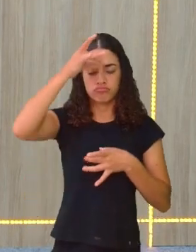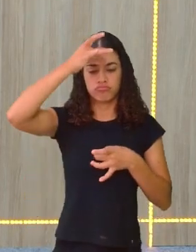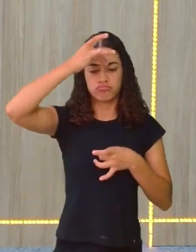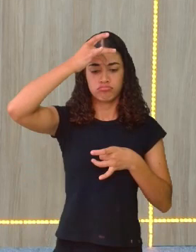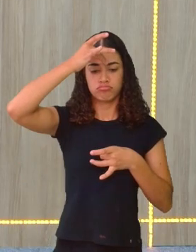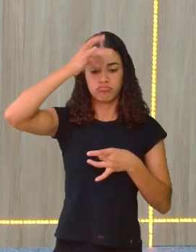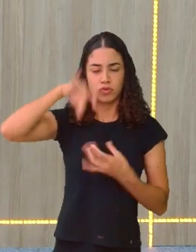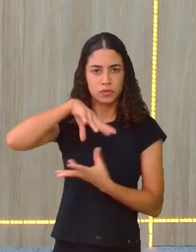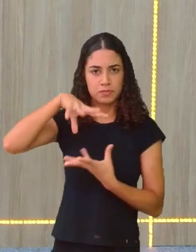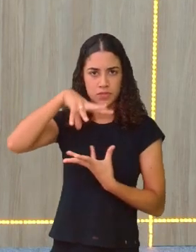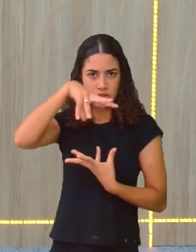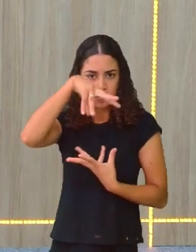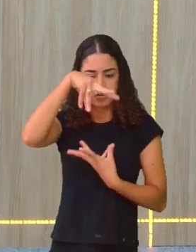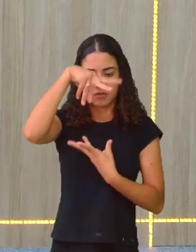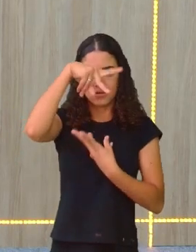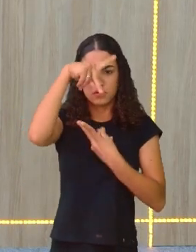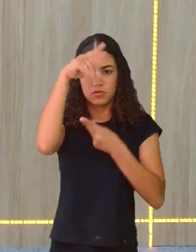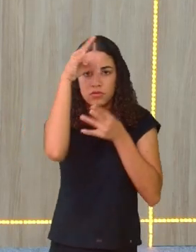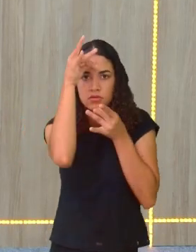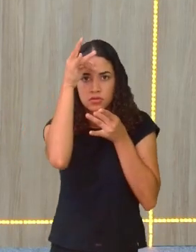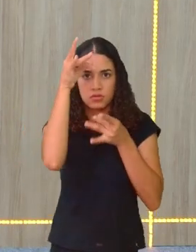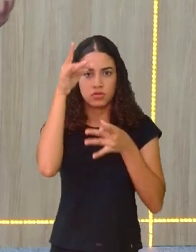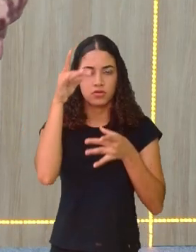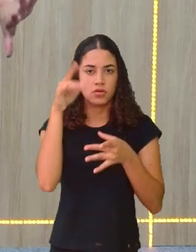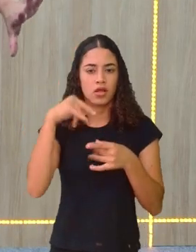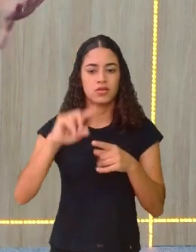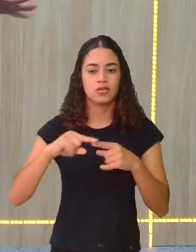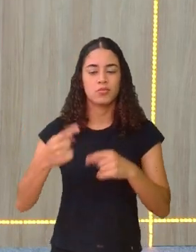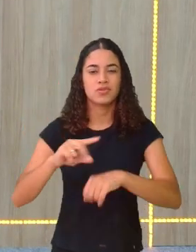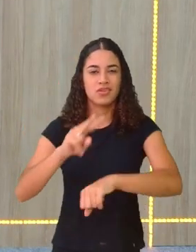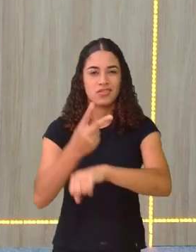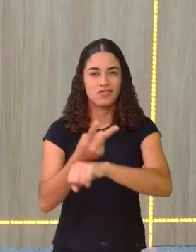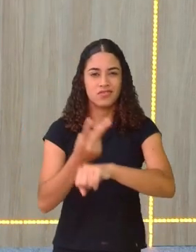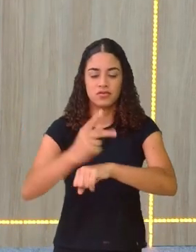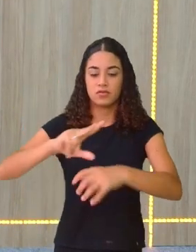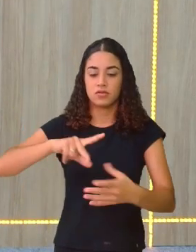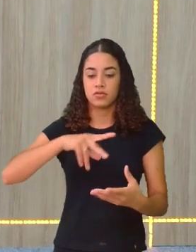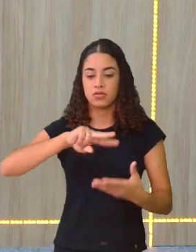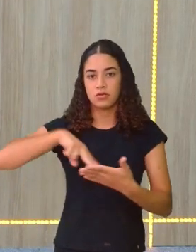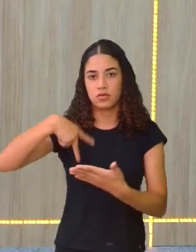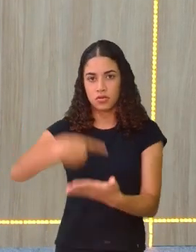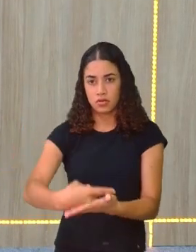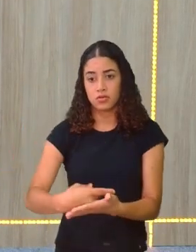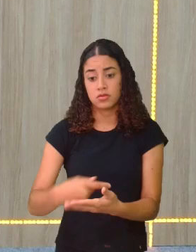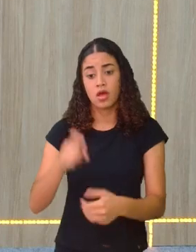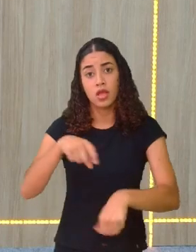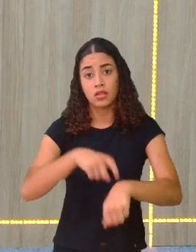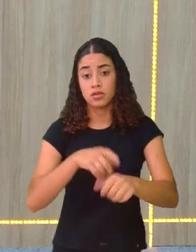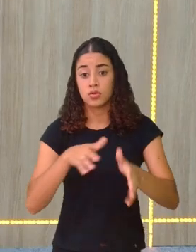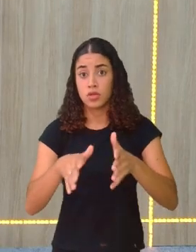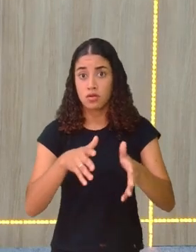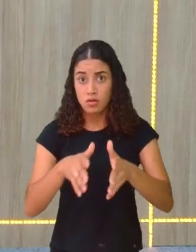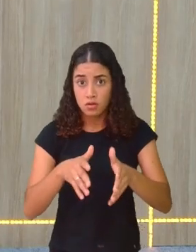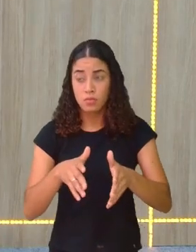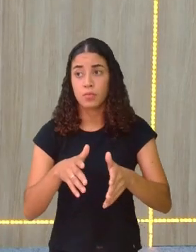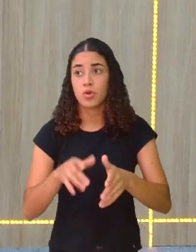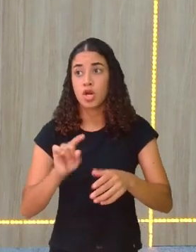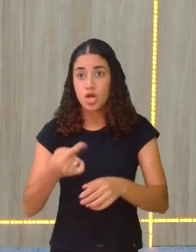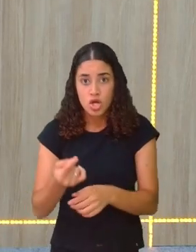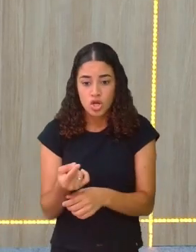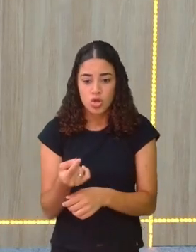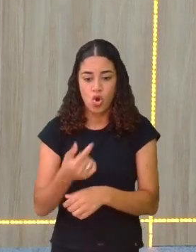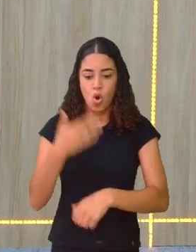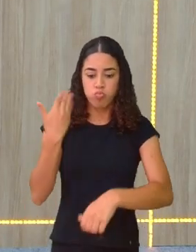Um espírito. E aí, ele se deita sobre o vidro. Isso acontece durante o espetáculo do Cavalo Marinho. Verdade. E ele não se corta, viu?